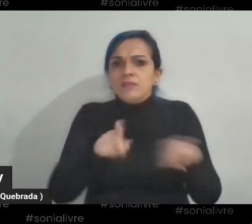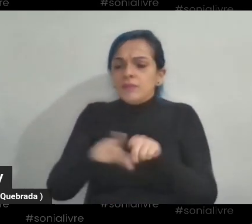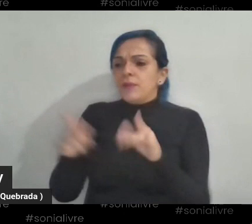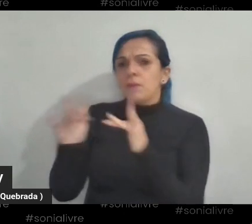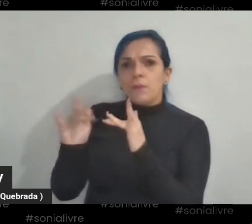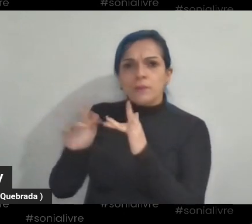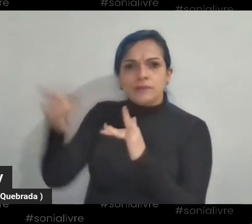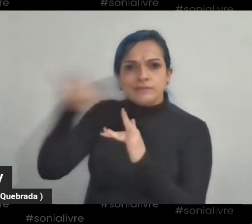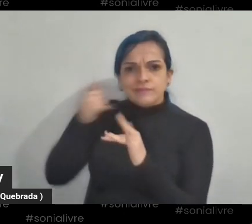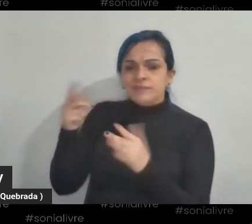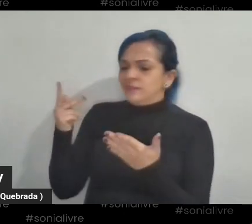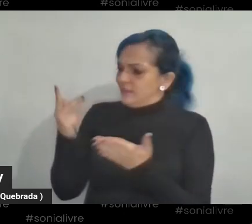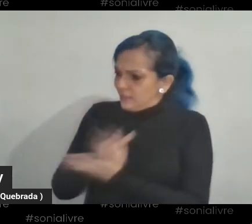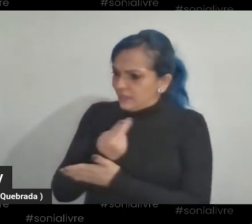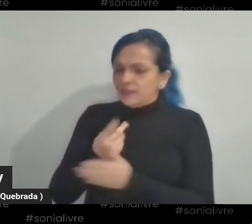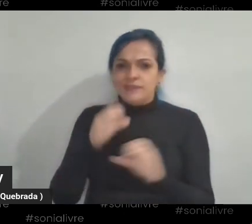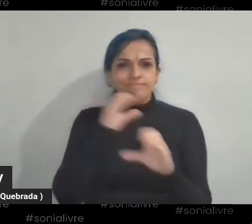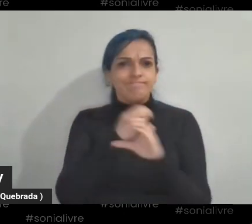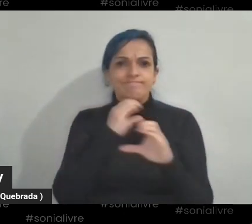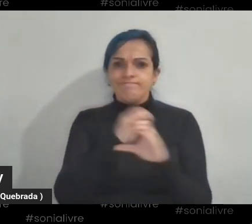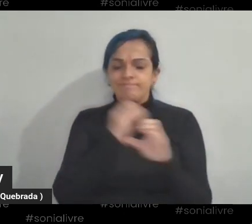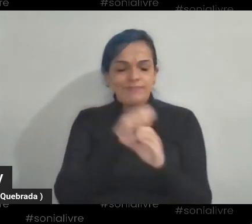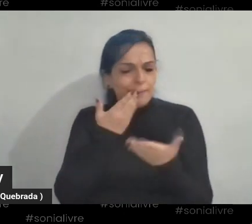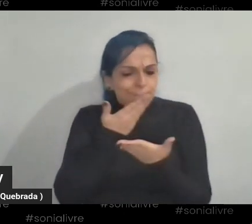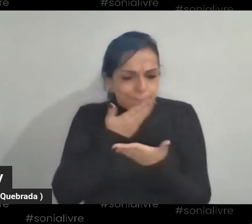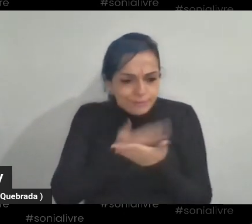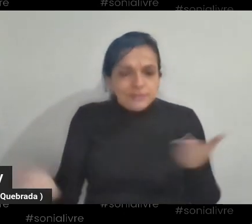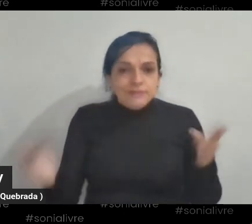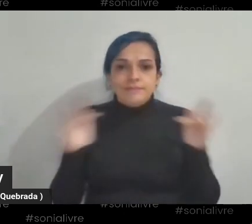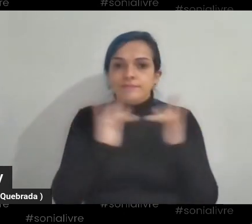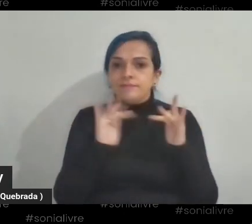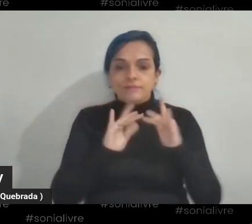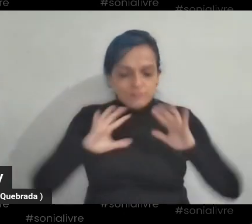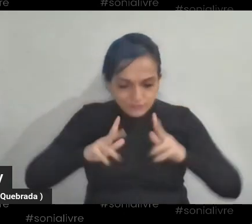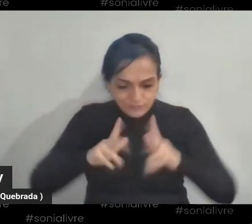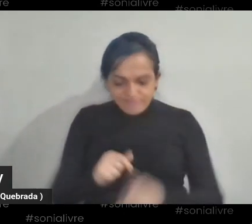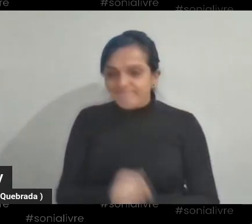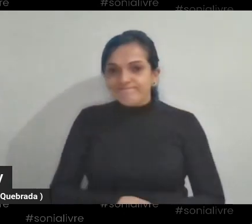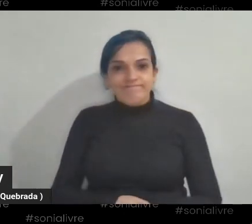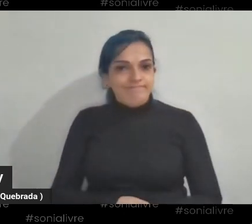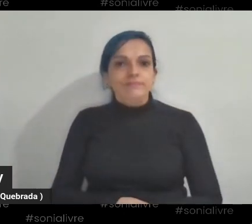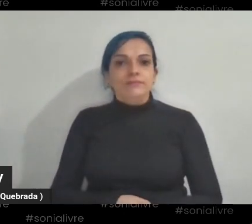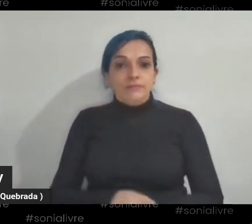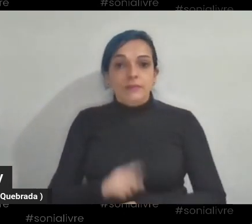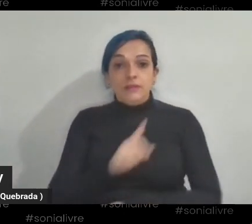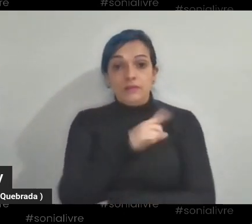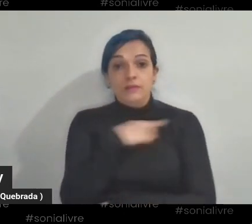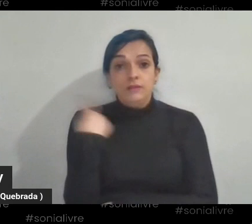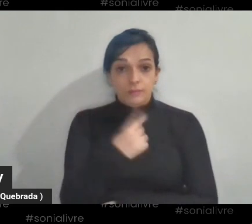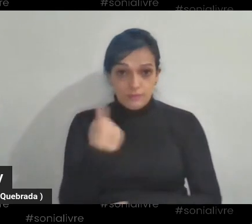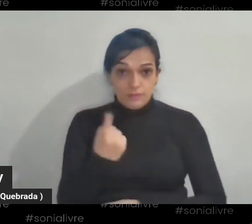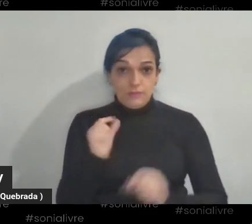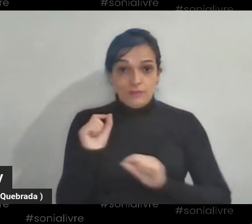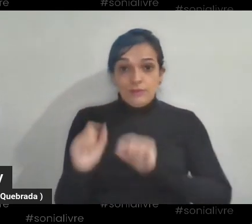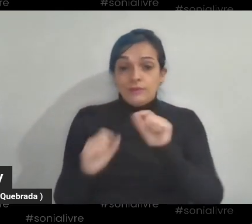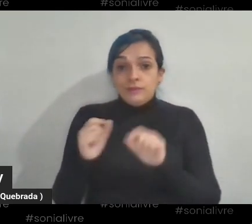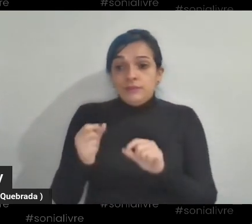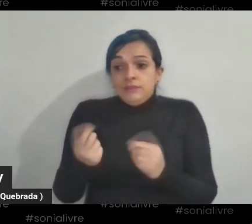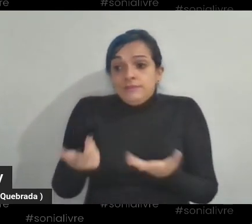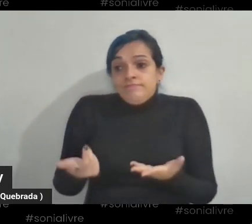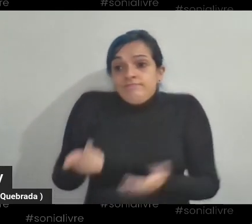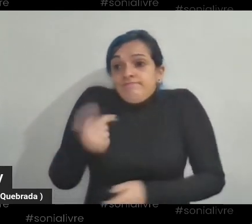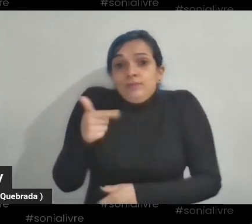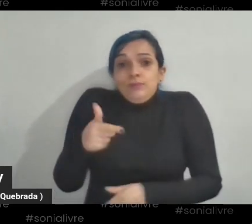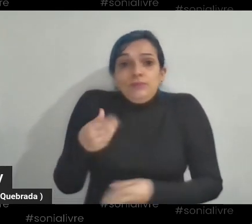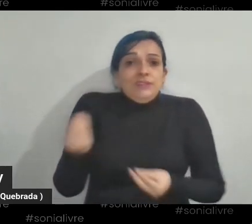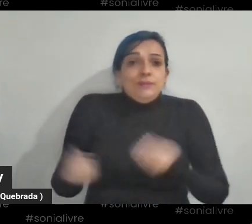comunicação nenhuma com ela, perdemos totalmente o contato com a Sônia. E pra gente, a explicativa era que não tinha mais